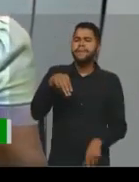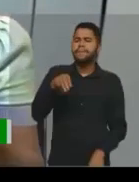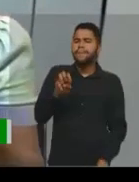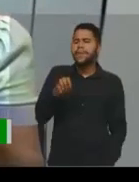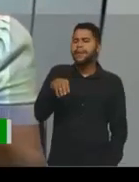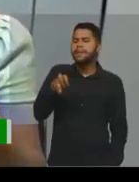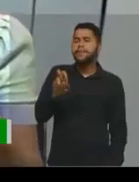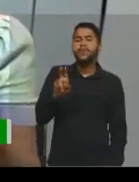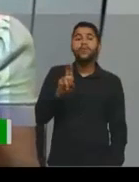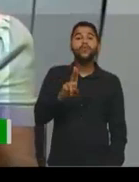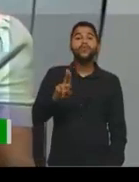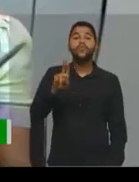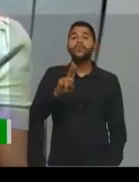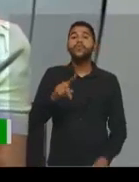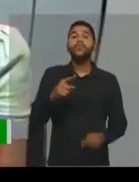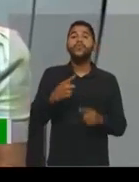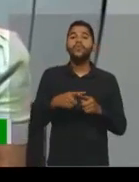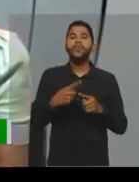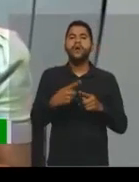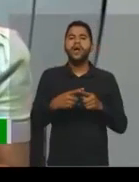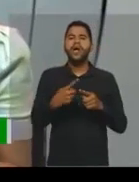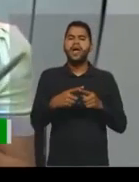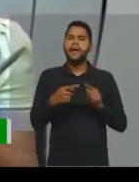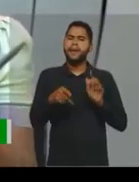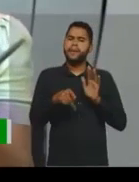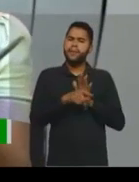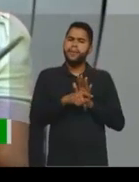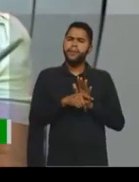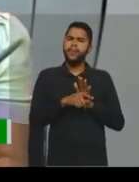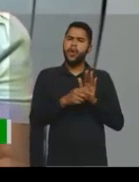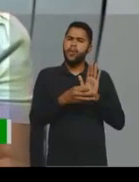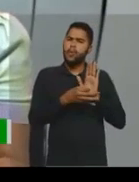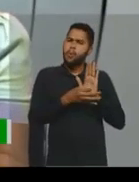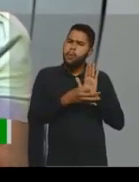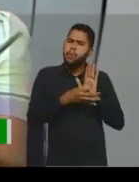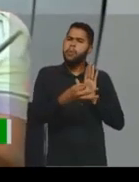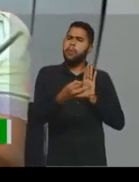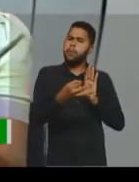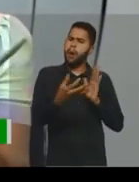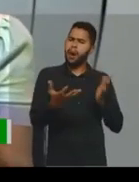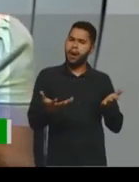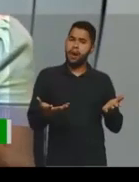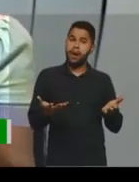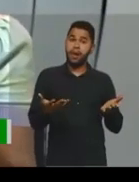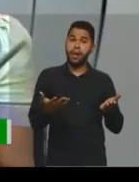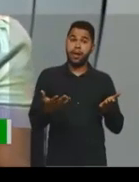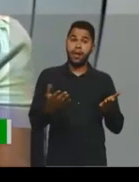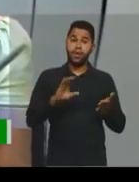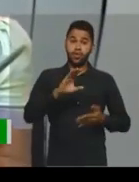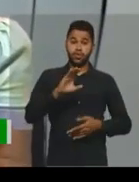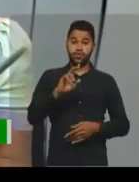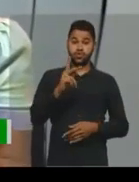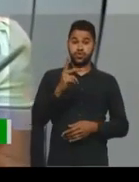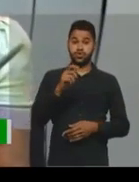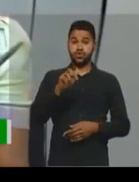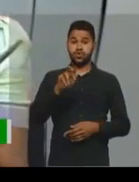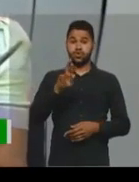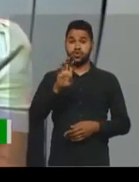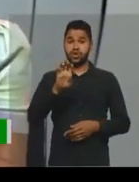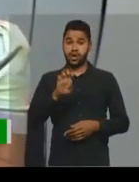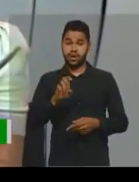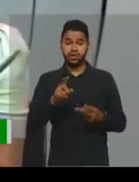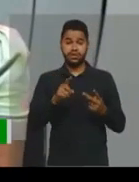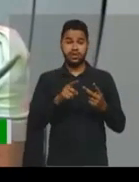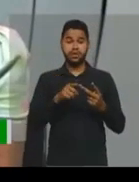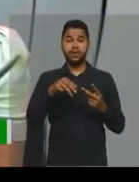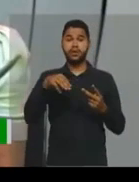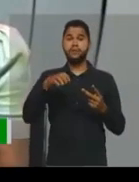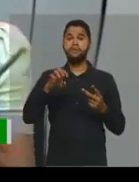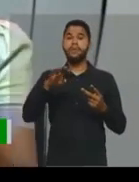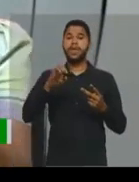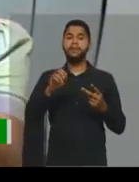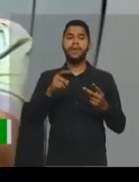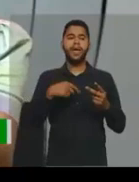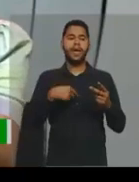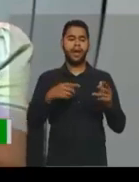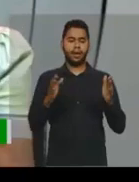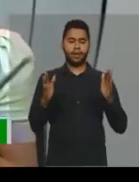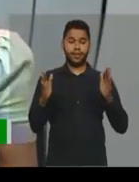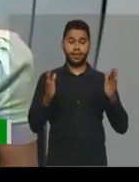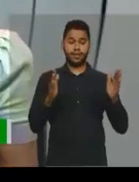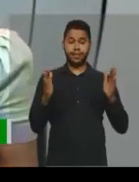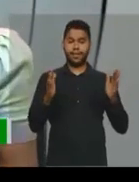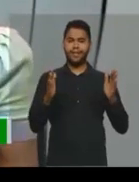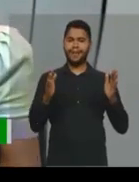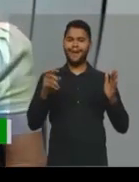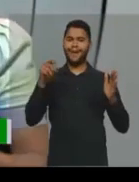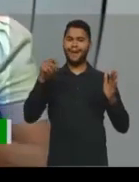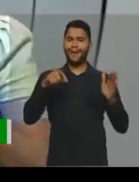usados para quê? Para fazer uma crítica. E a charge e o meme, eles são temporais. É o que está